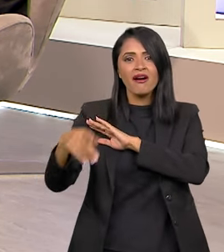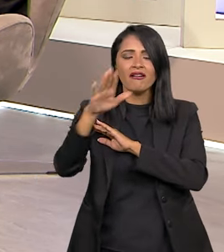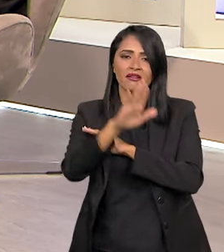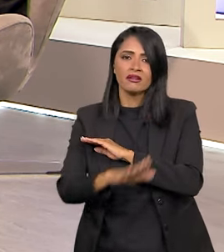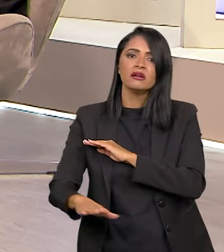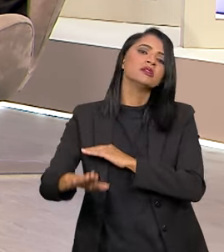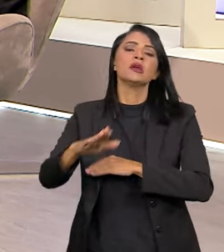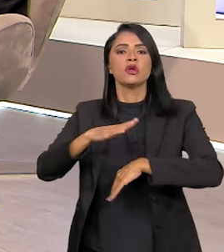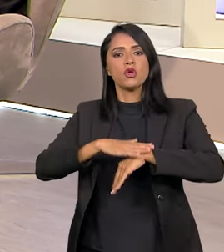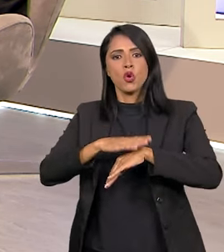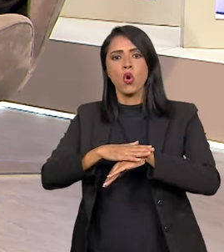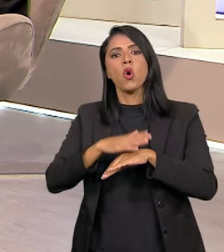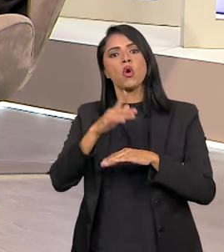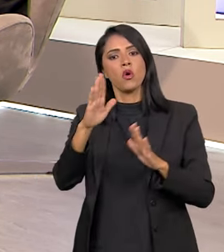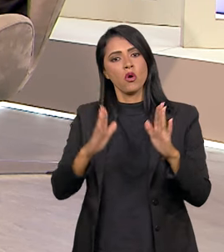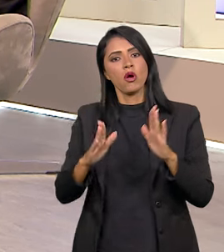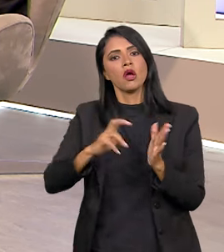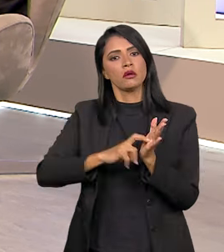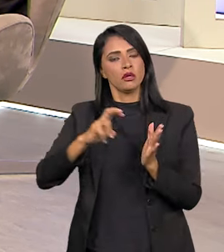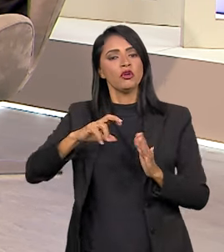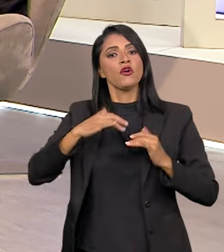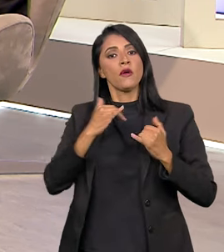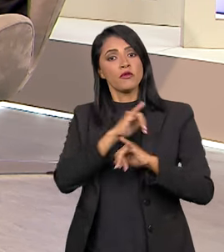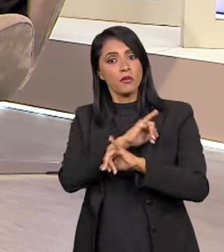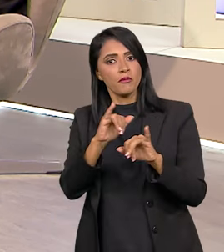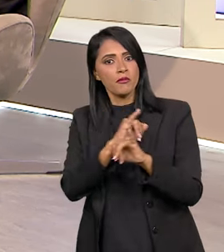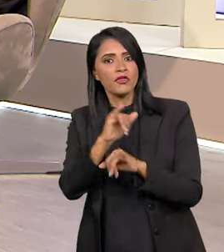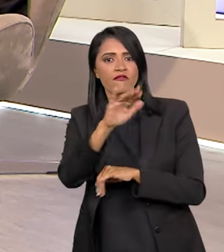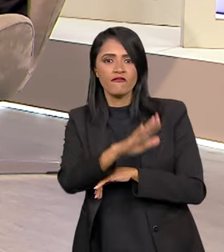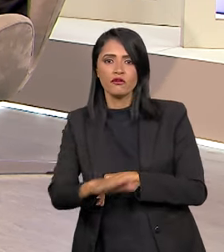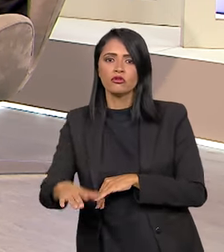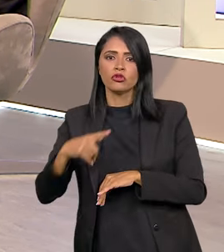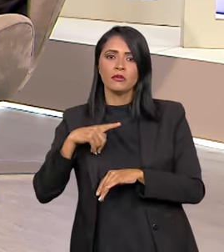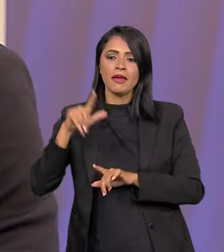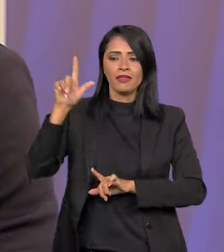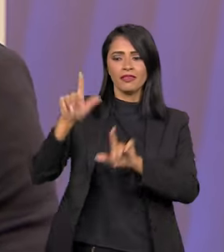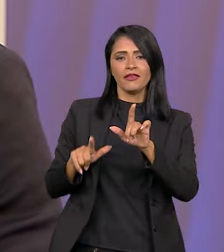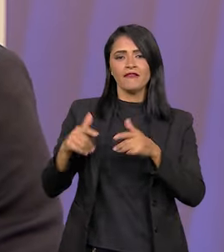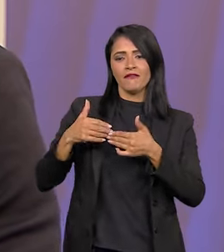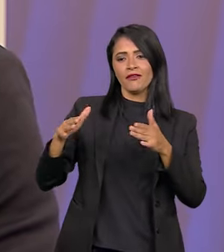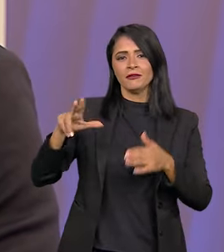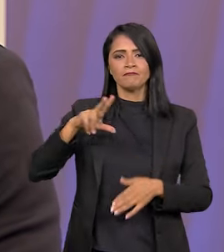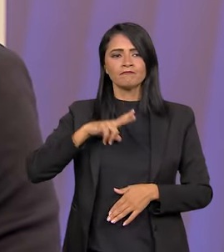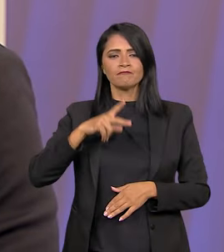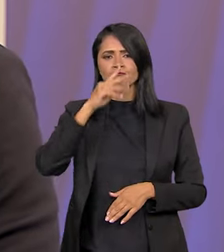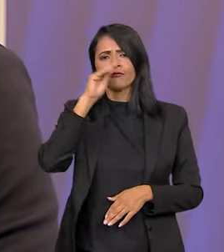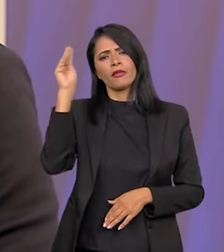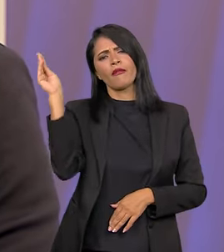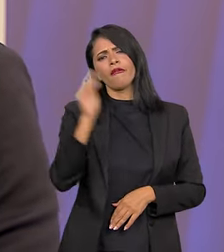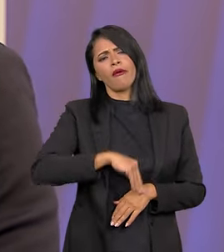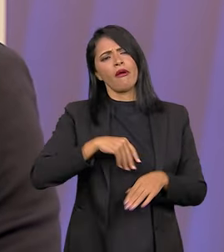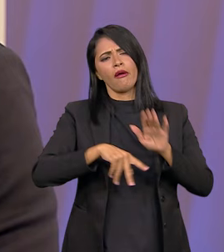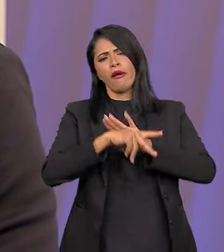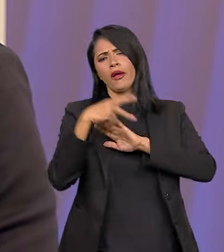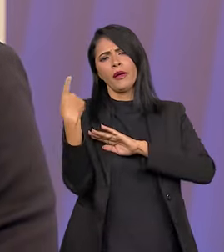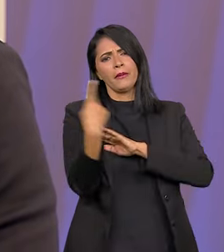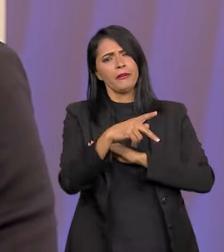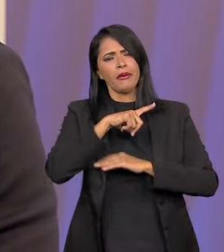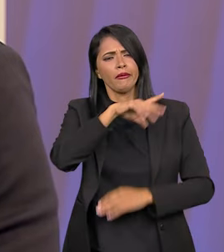voltadas para as crianças em horário de programação infantil. E aí as TVs abertas perderam o interesse em ter